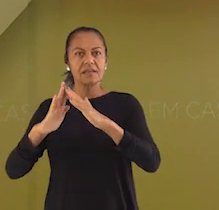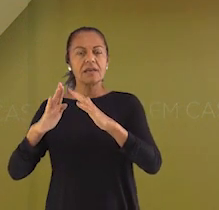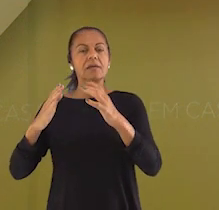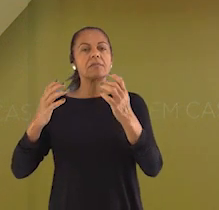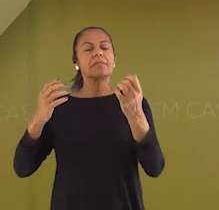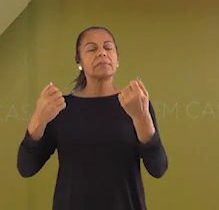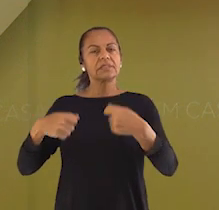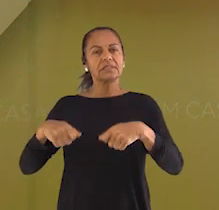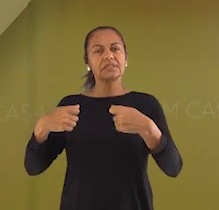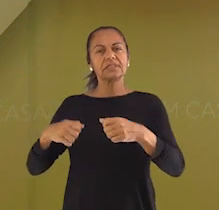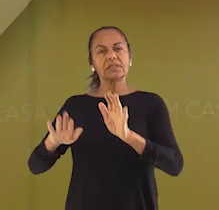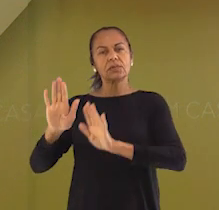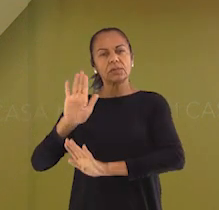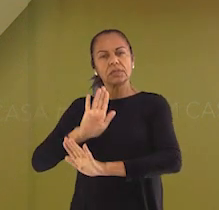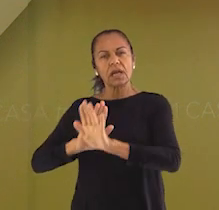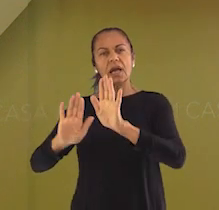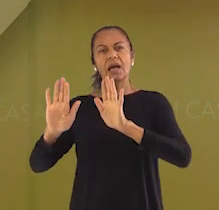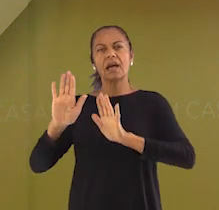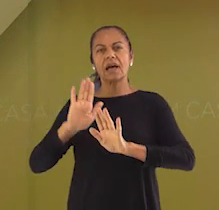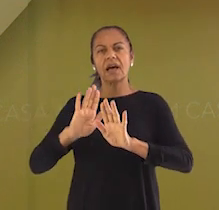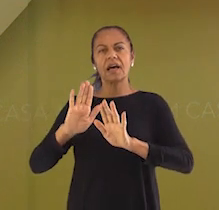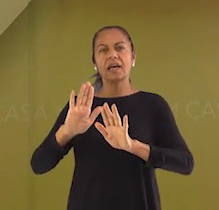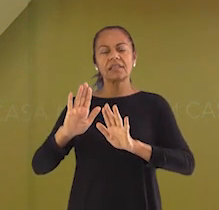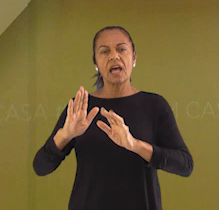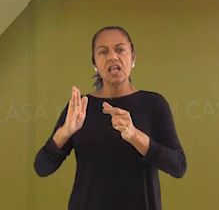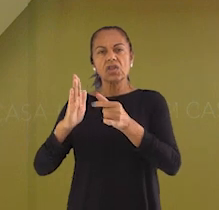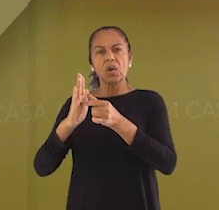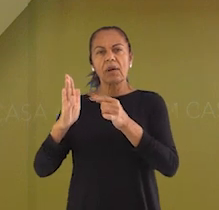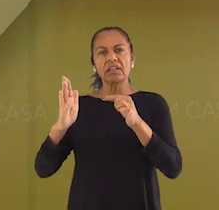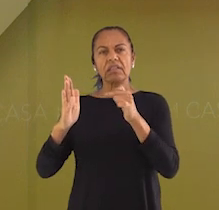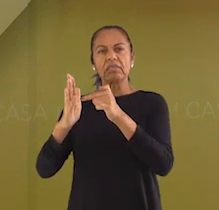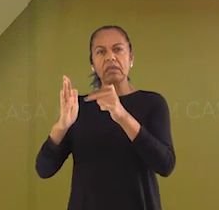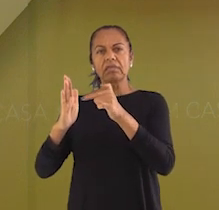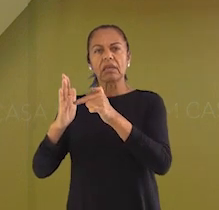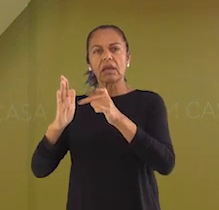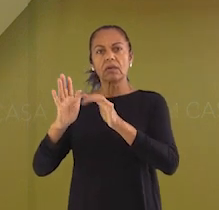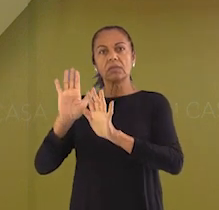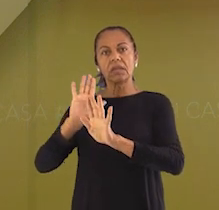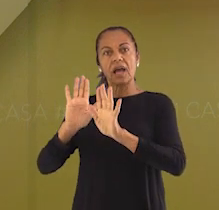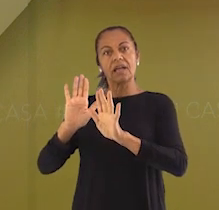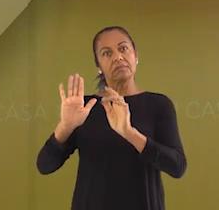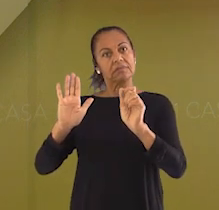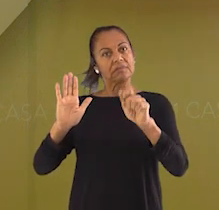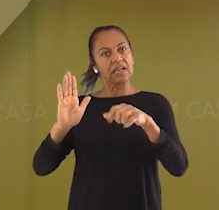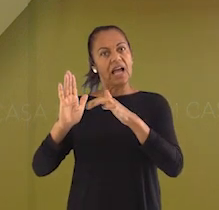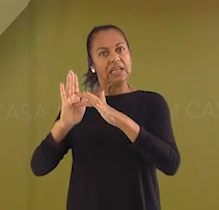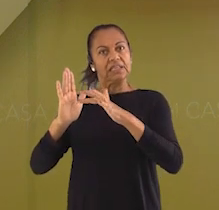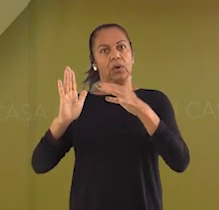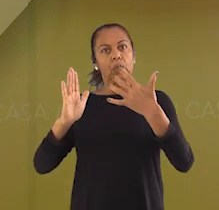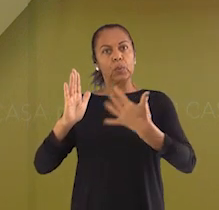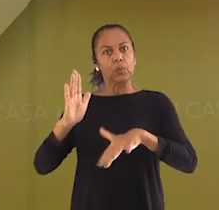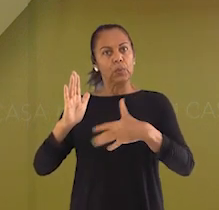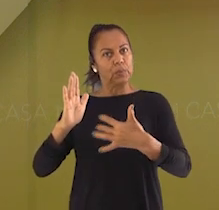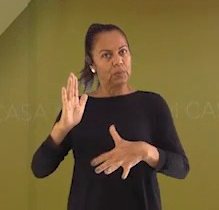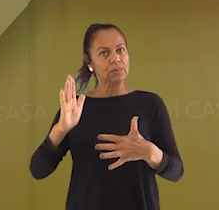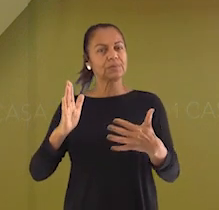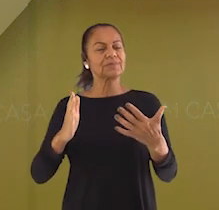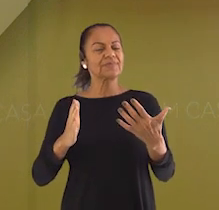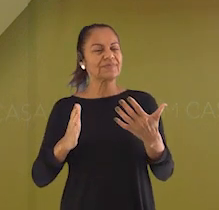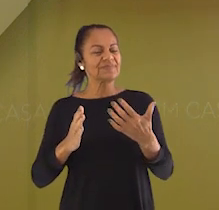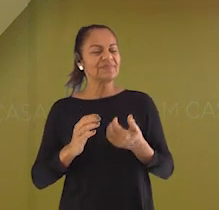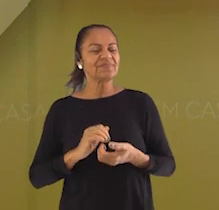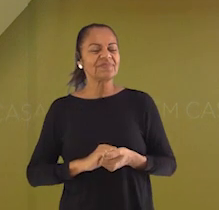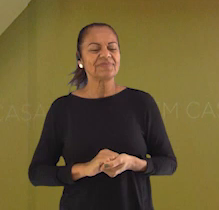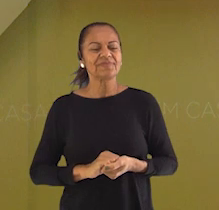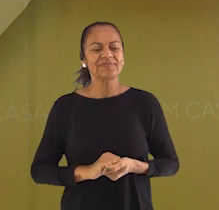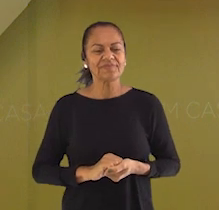muito cuidado e nunca colocar o dedo nas tomadas, pois podemos levar um choque elétrico, hein? Que tal